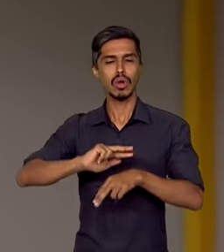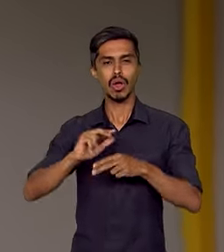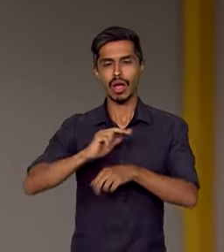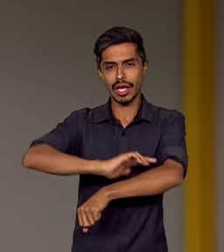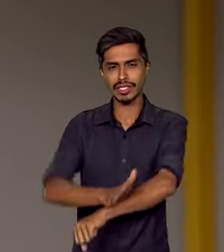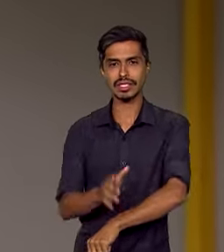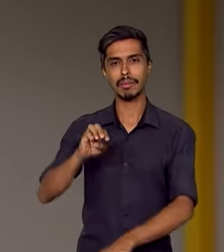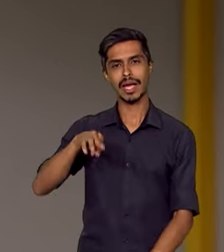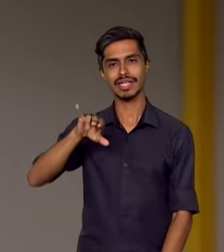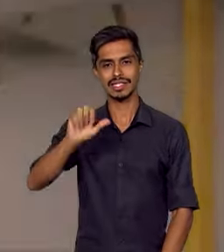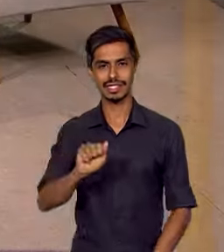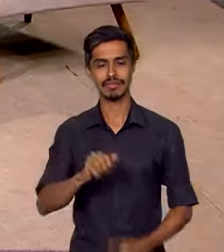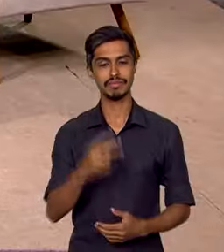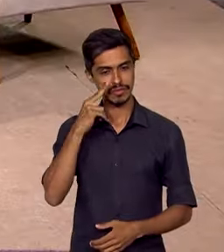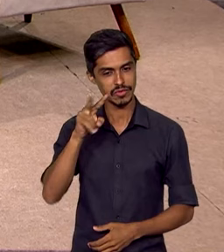Confira essa entrevista.